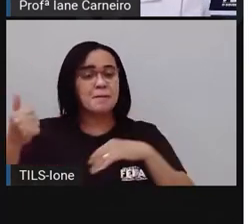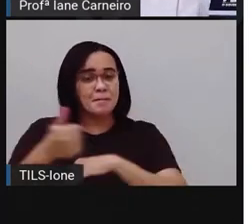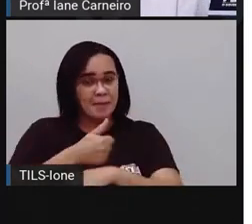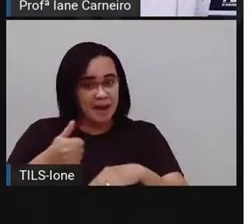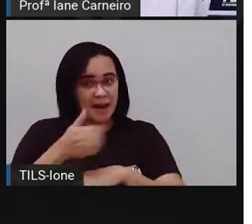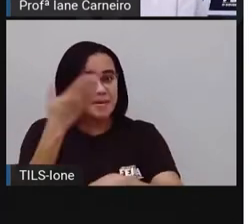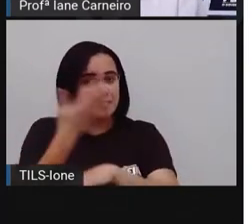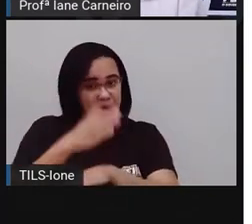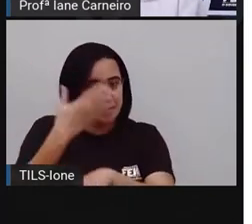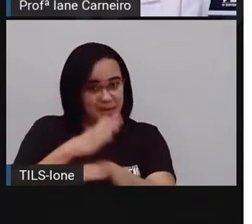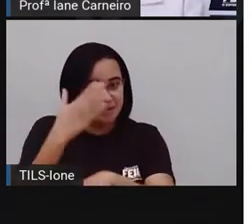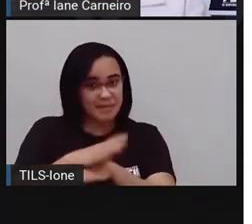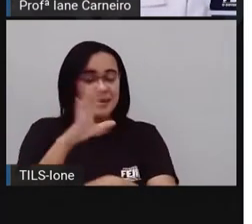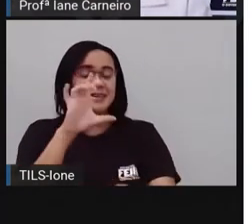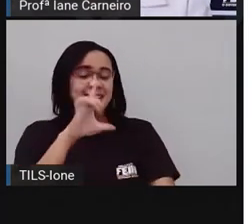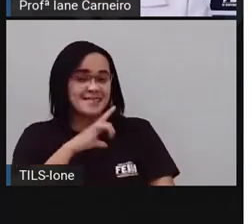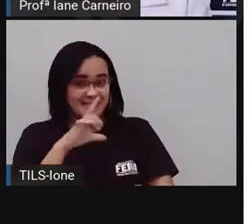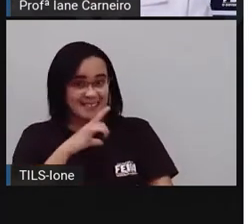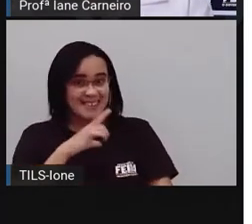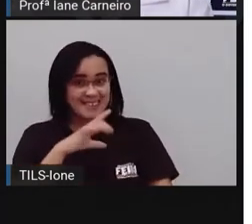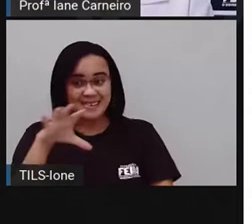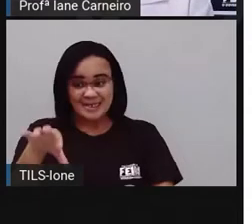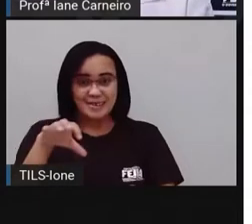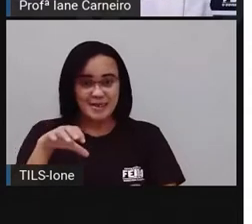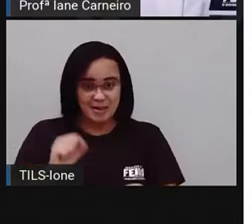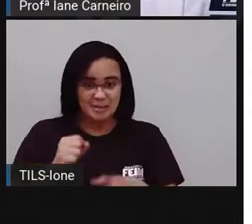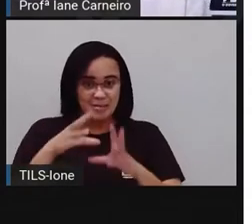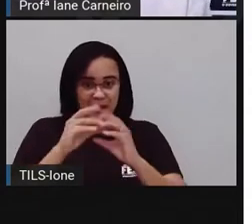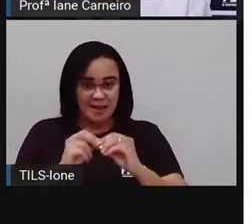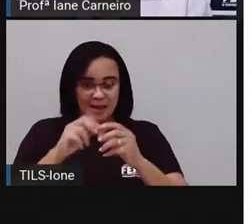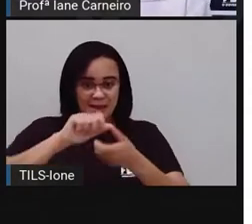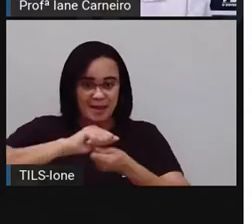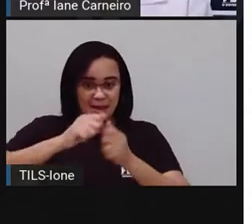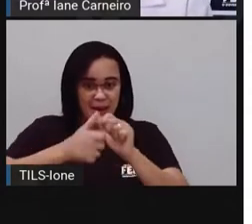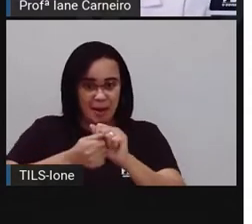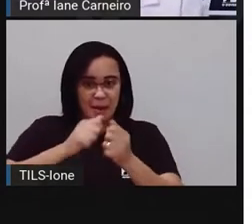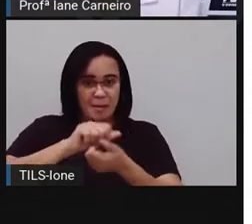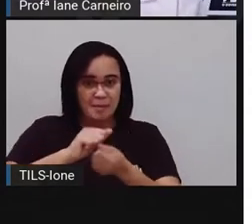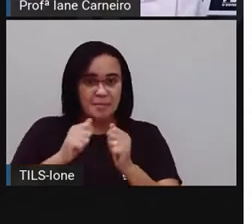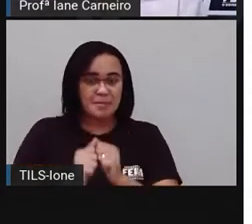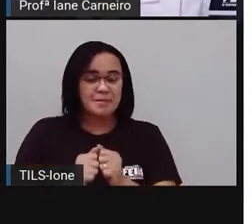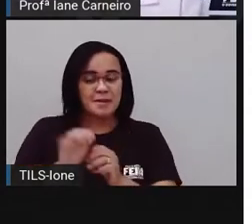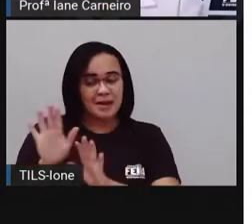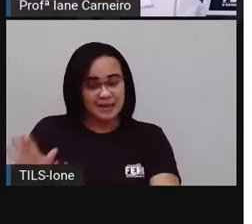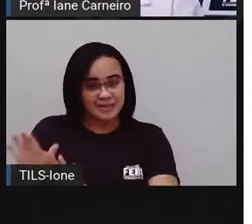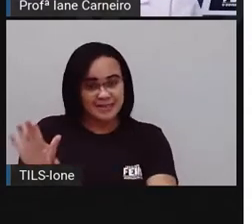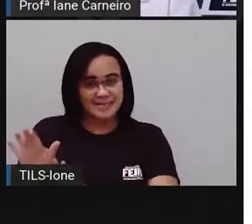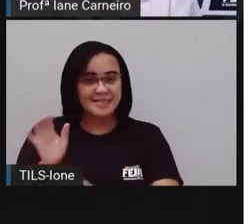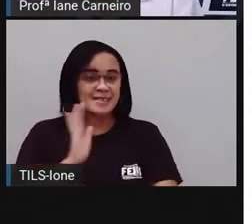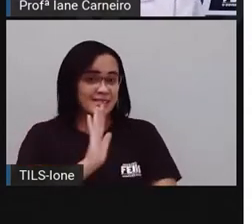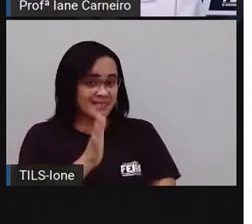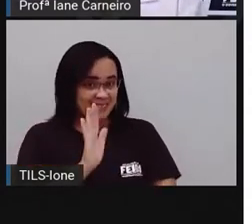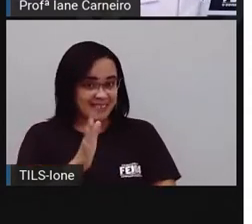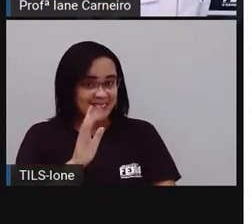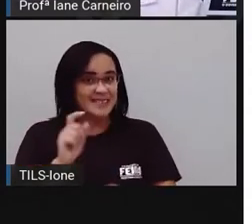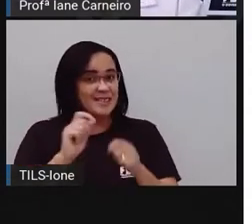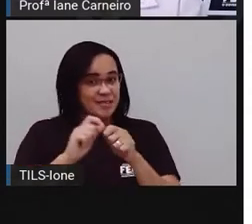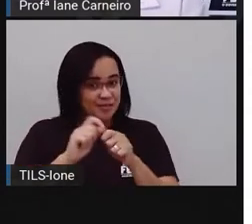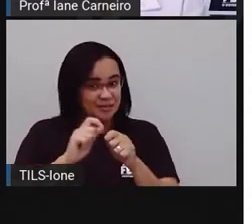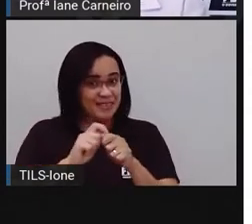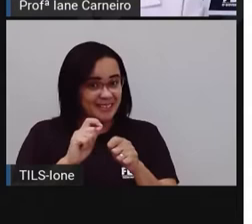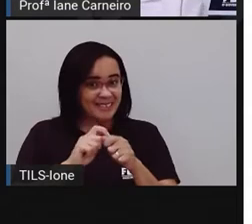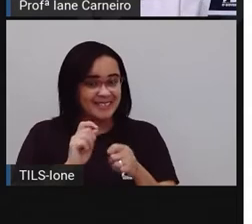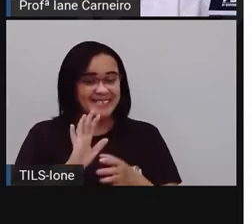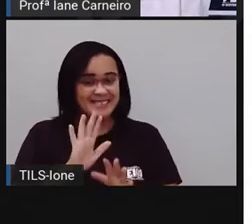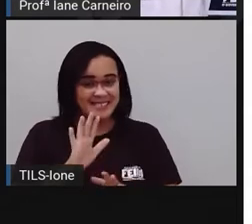escola, a sua massinha de modelar e já deixa ela aí quietinha do seu lado, que já já a gente vai fazer algo com essas massinhas, tá